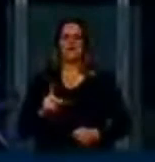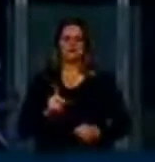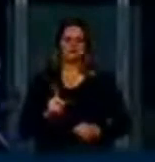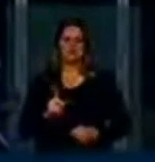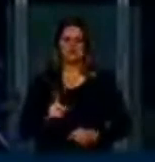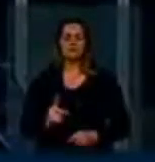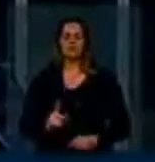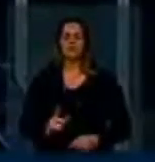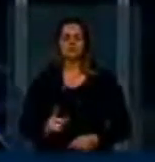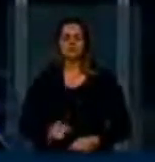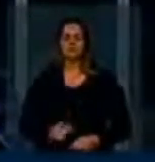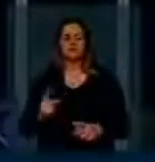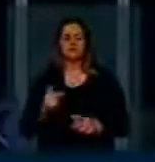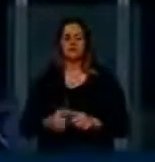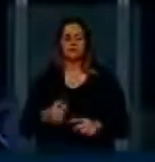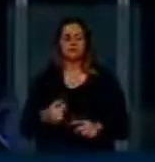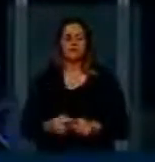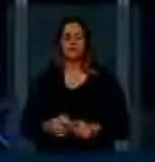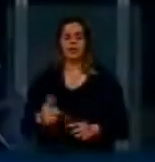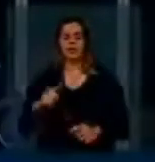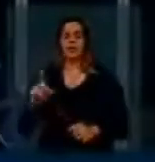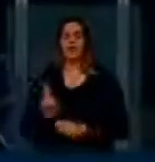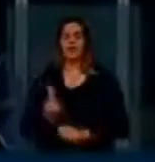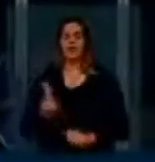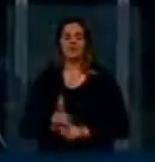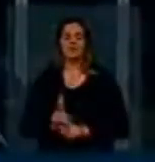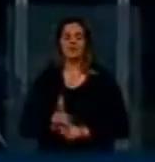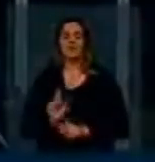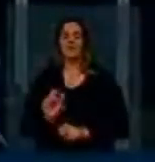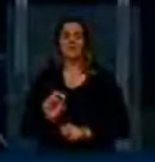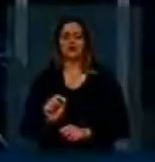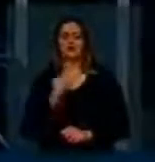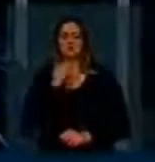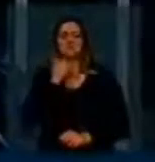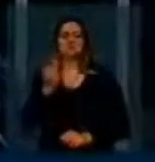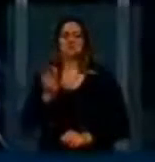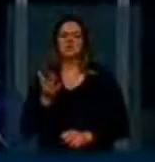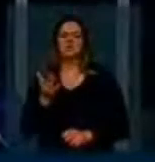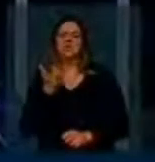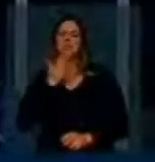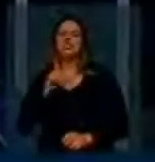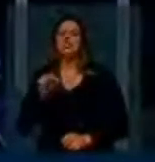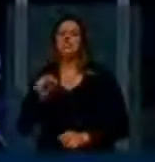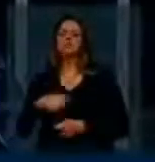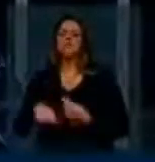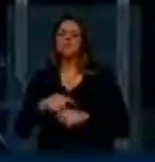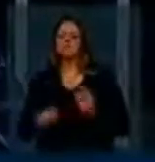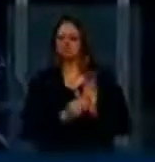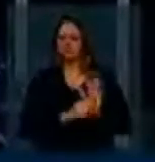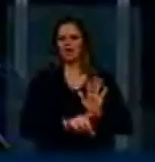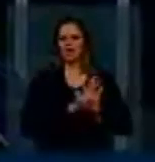eu tenho defendido que o Marco Civil não é lugar para se colocar modelo de negócios. Então, por uma questão de coerência, eu também não vou entrar nessa